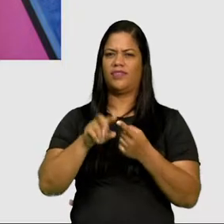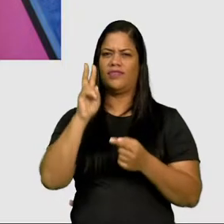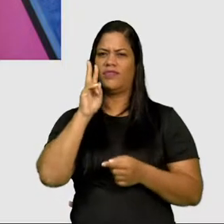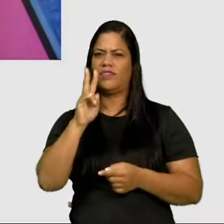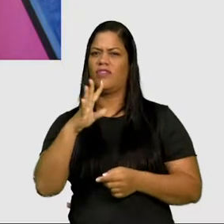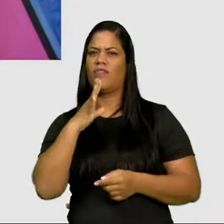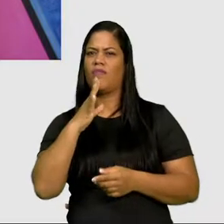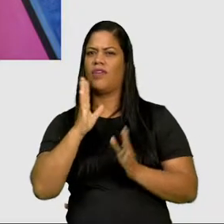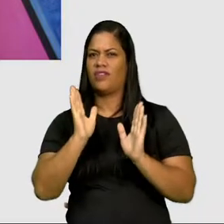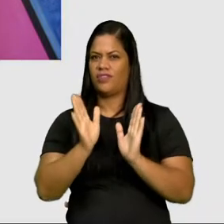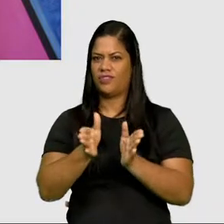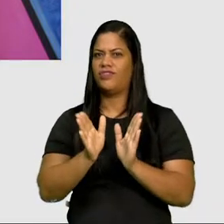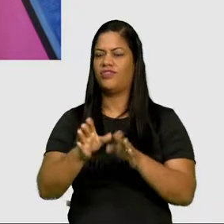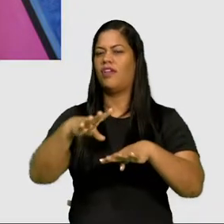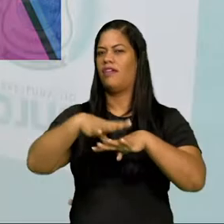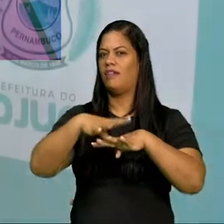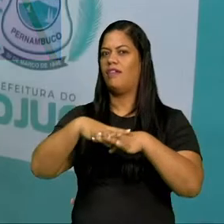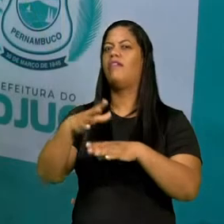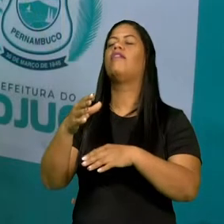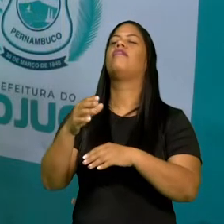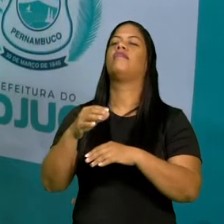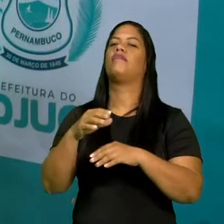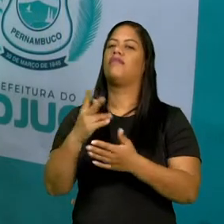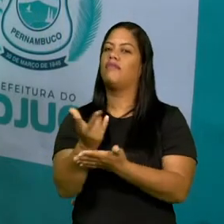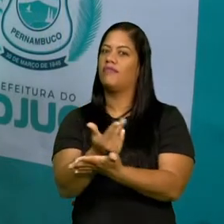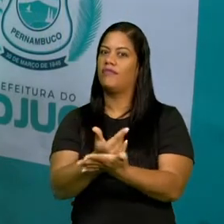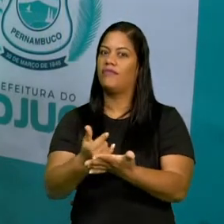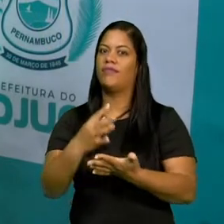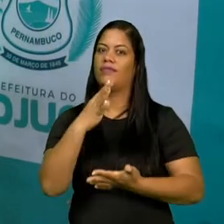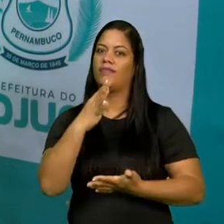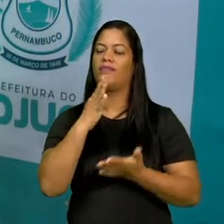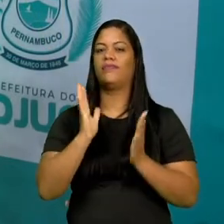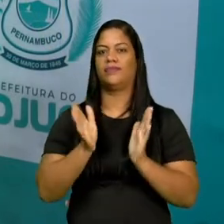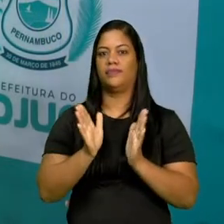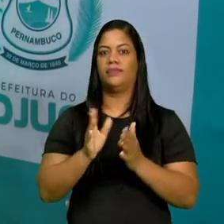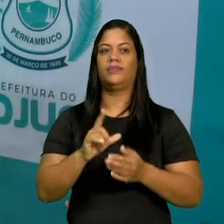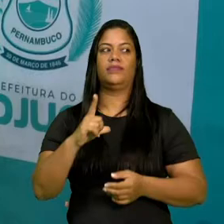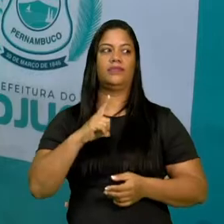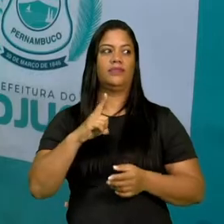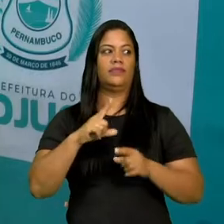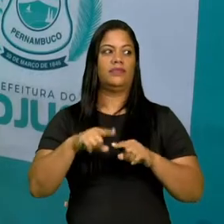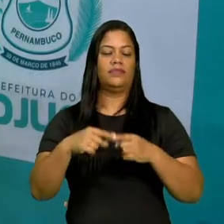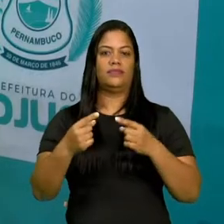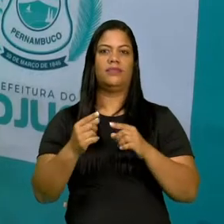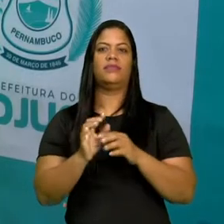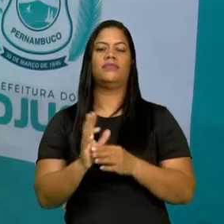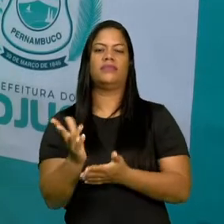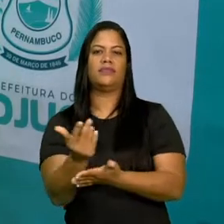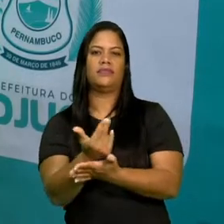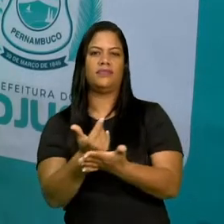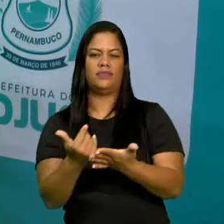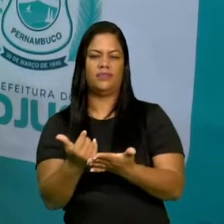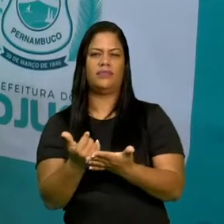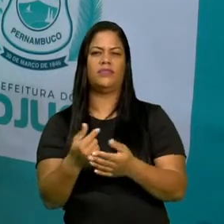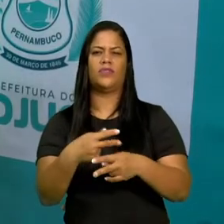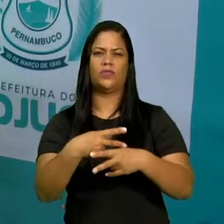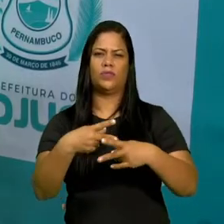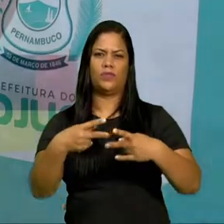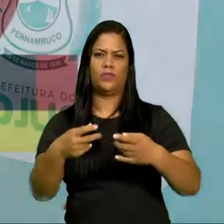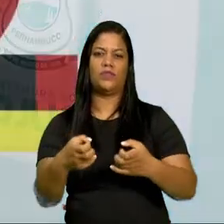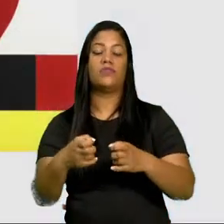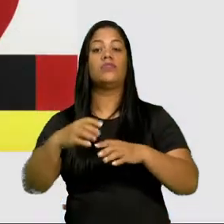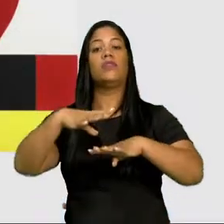já conhece, né? Formas já conhecidas por a gente. Aqui tem mais quadros de abstracionismo